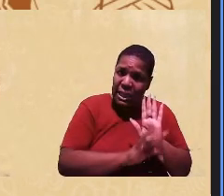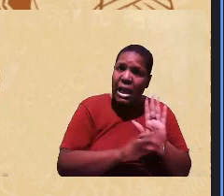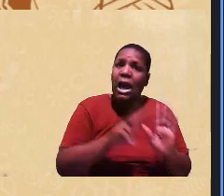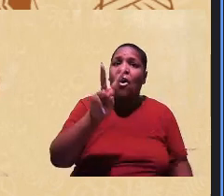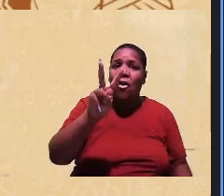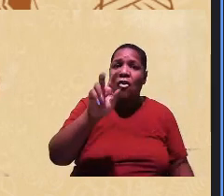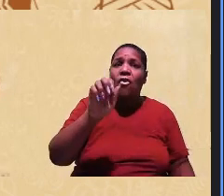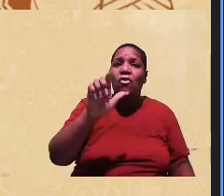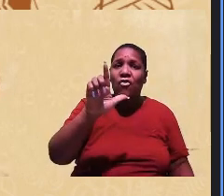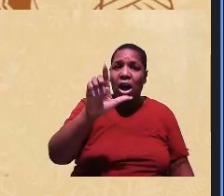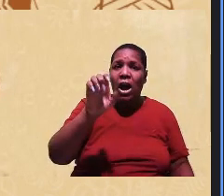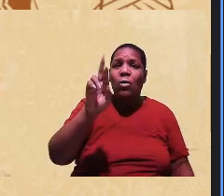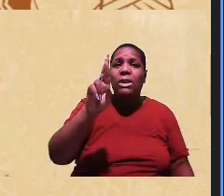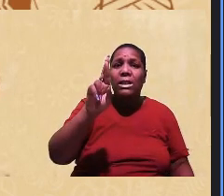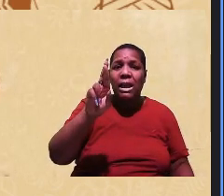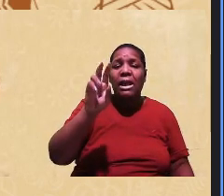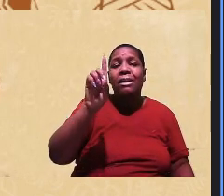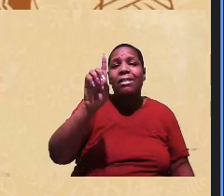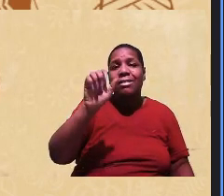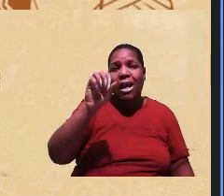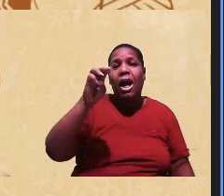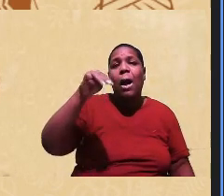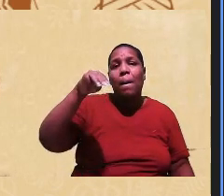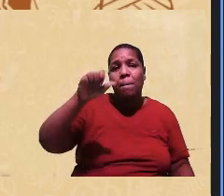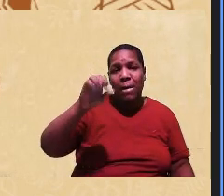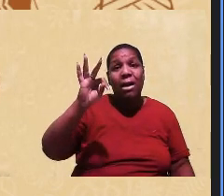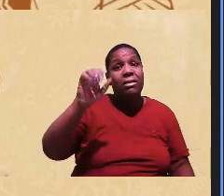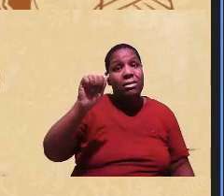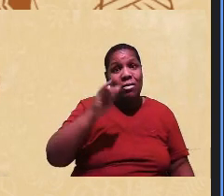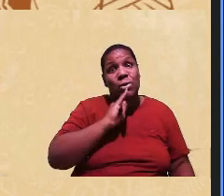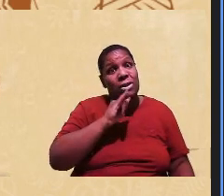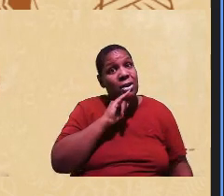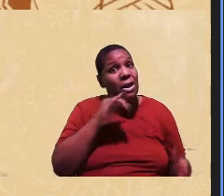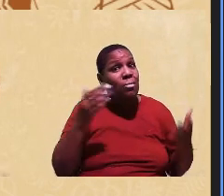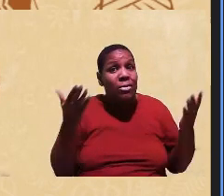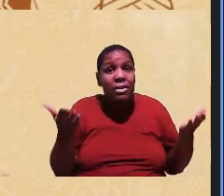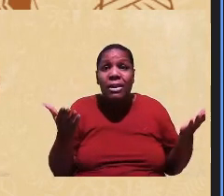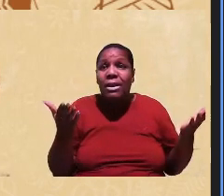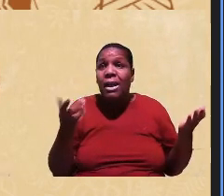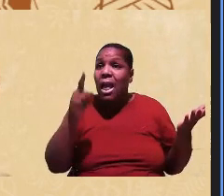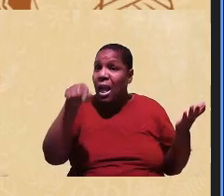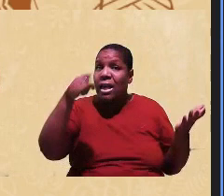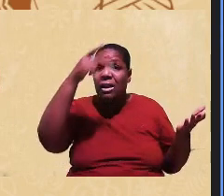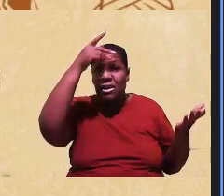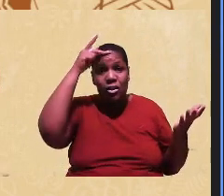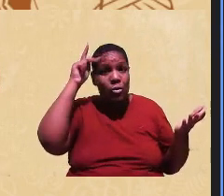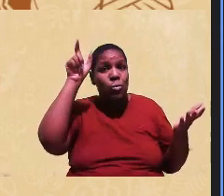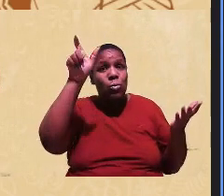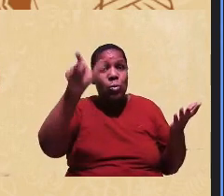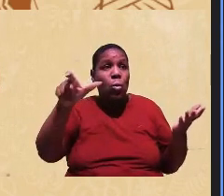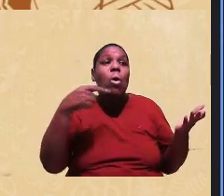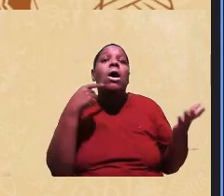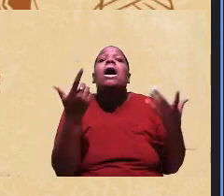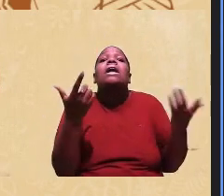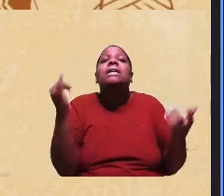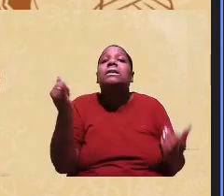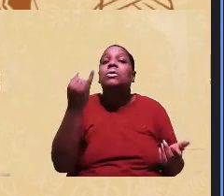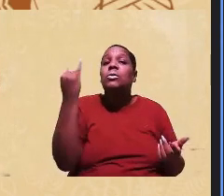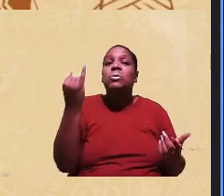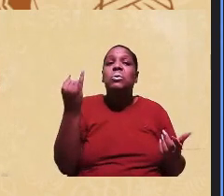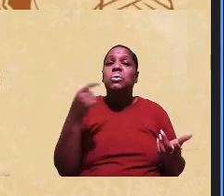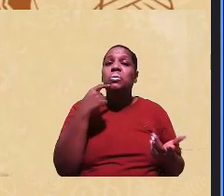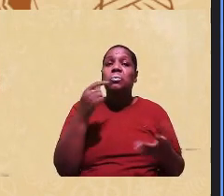por exemplo então são esses tipos de produções